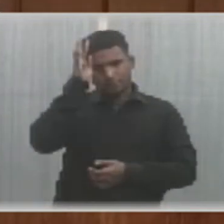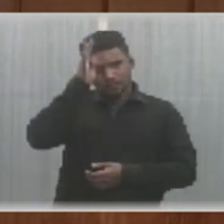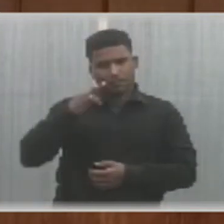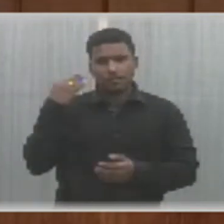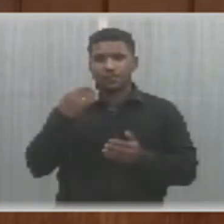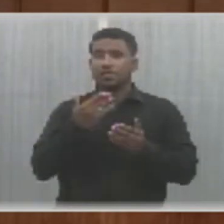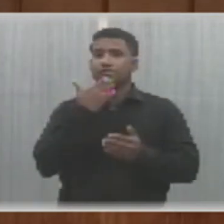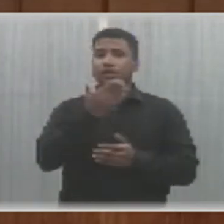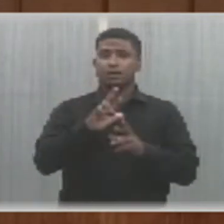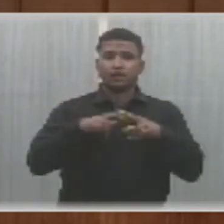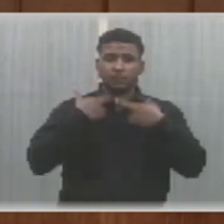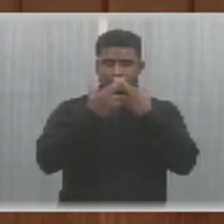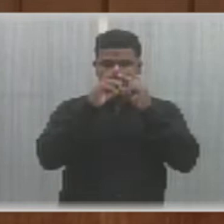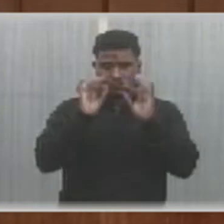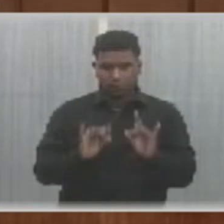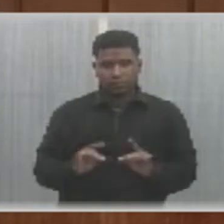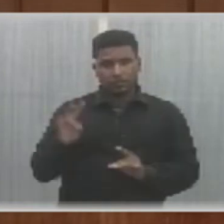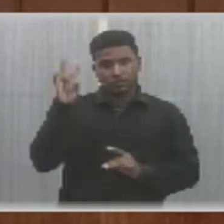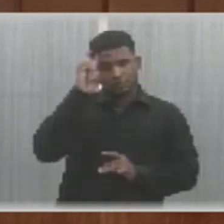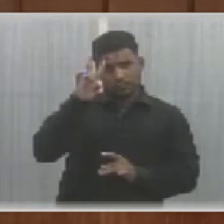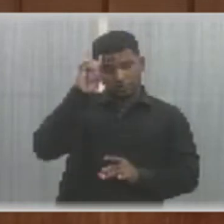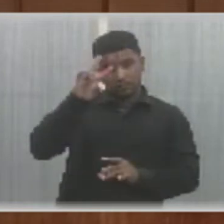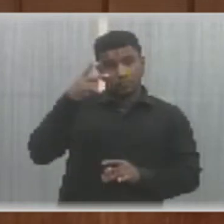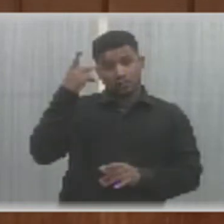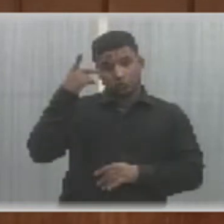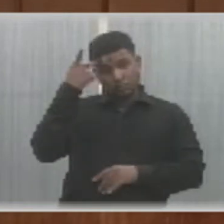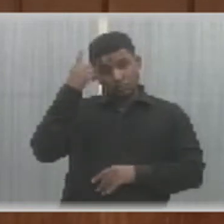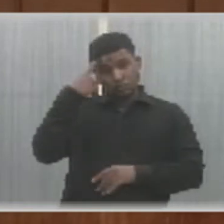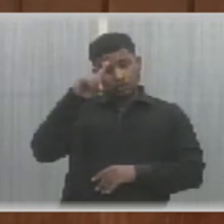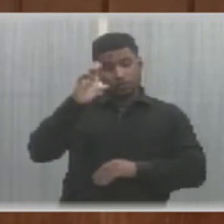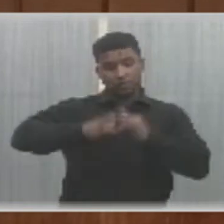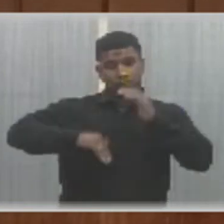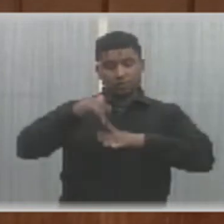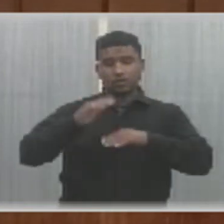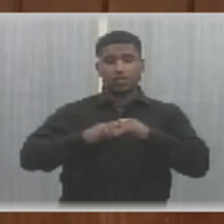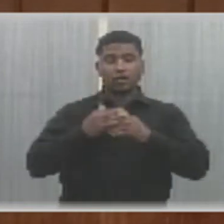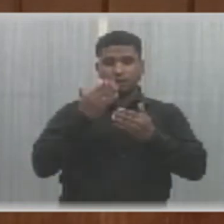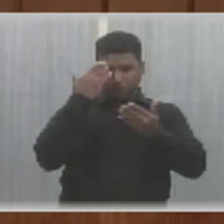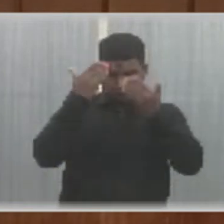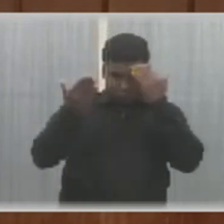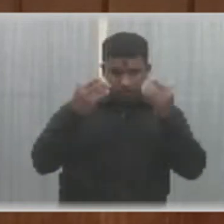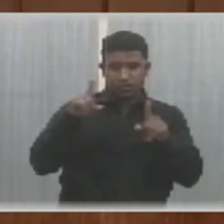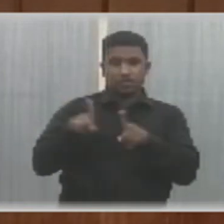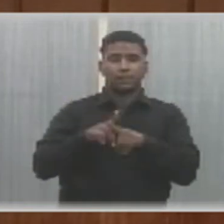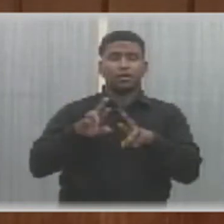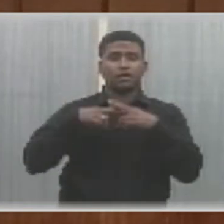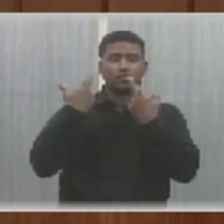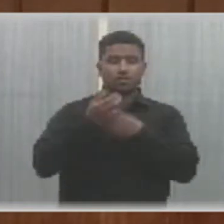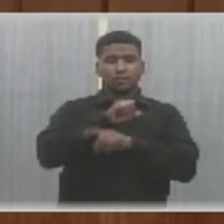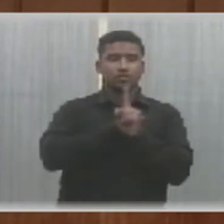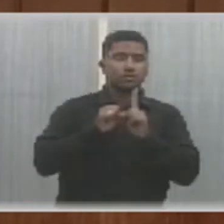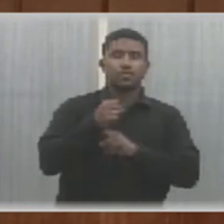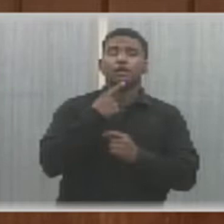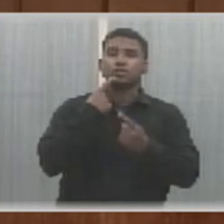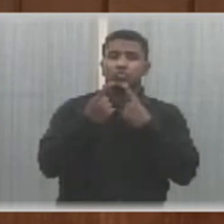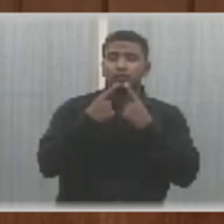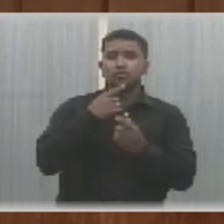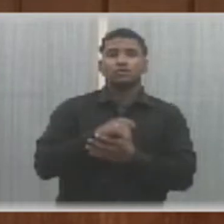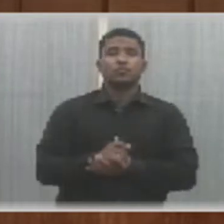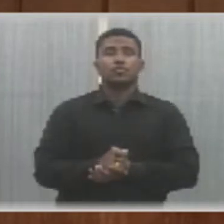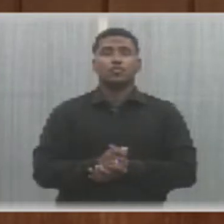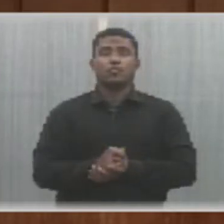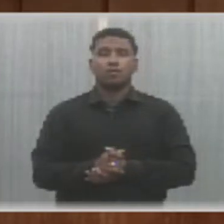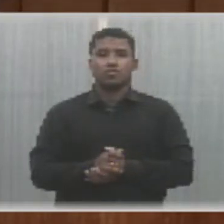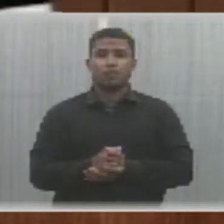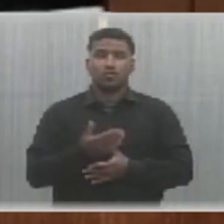realização de sessão solene em homenagem ao dia do psicólogo, realização de audiência pública para discutir o atendimento